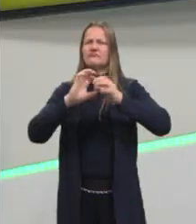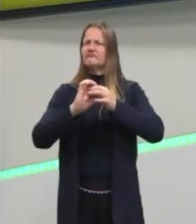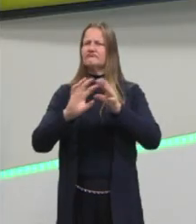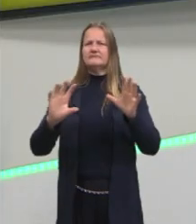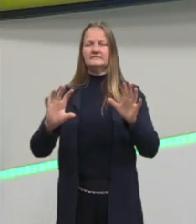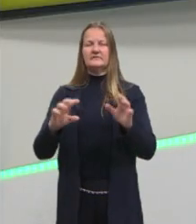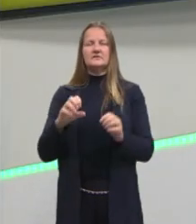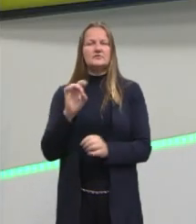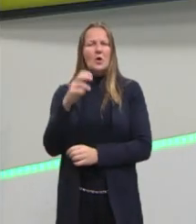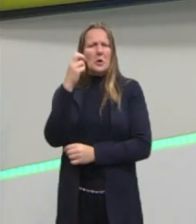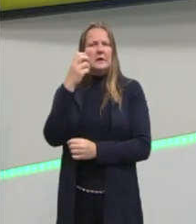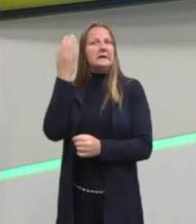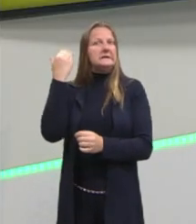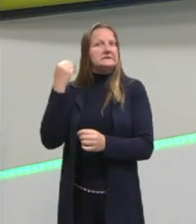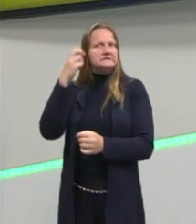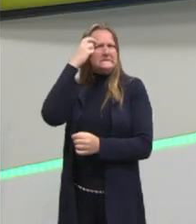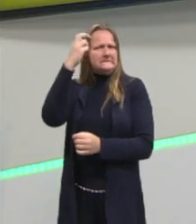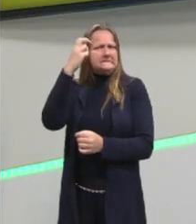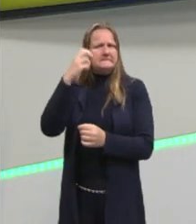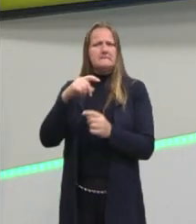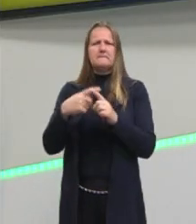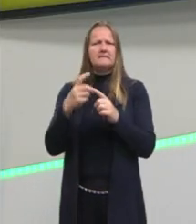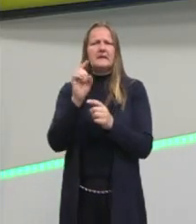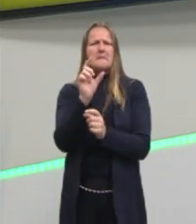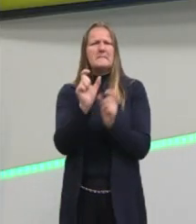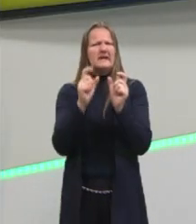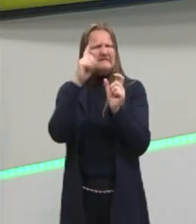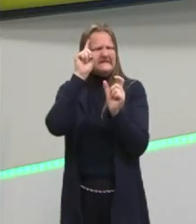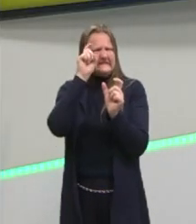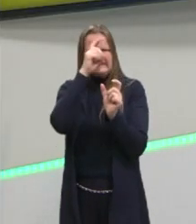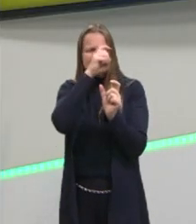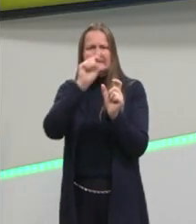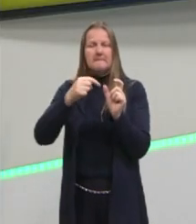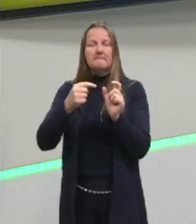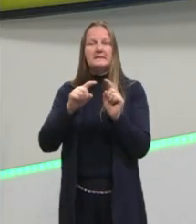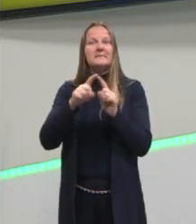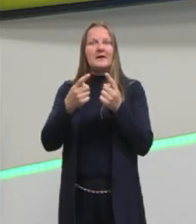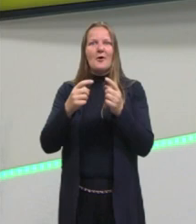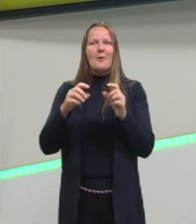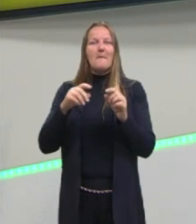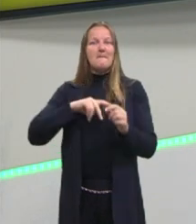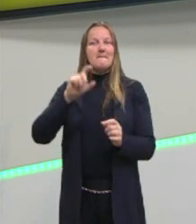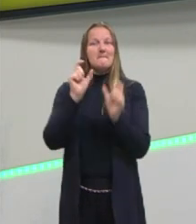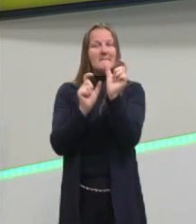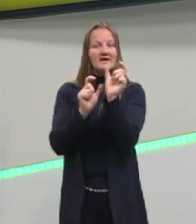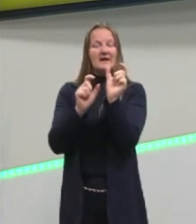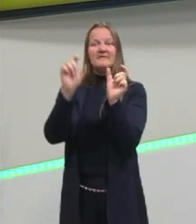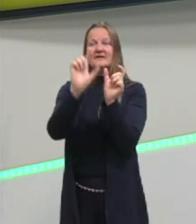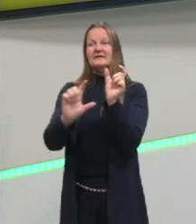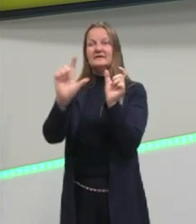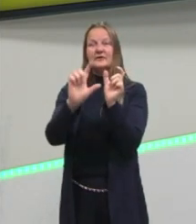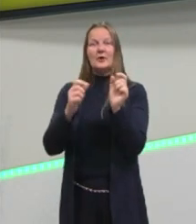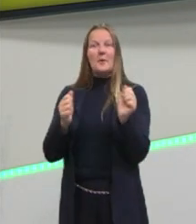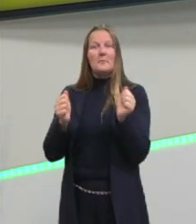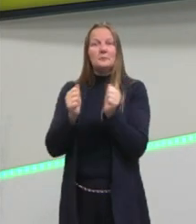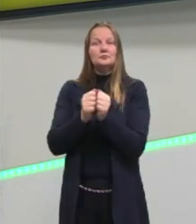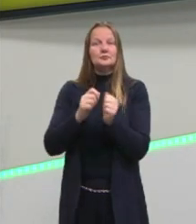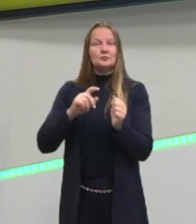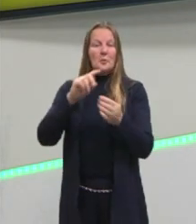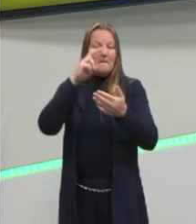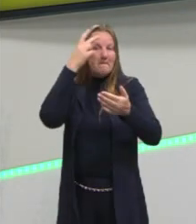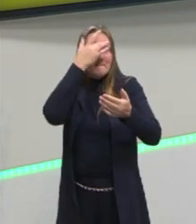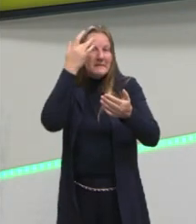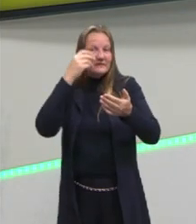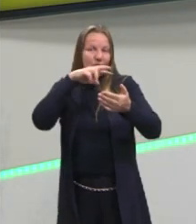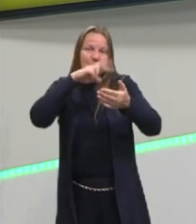linguagem mais coloquial, mas, como eu já disse na última aula, aproximar a linguagem literária da linguagem do leitor,